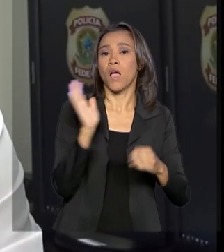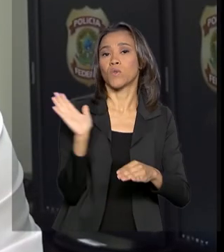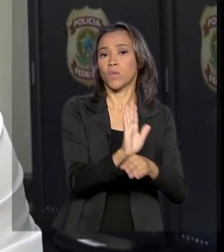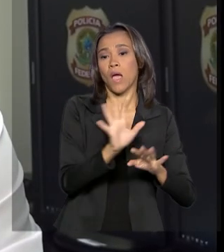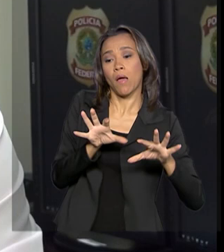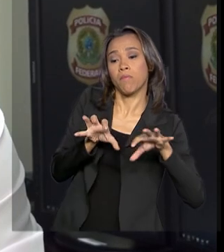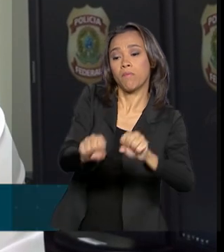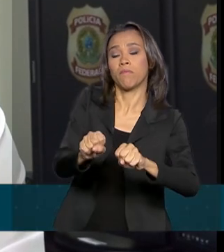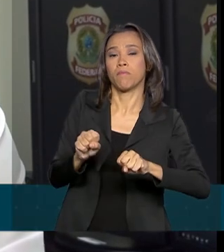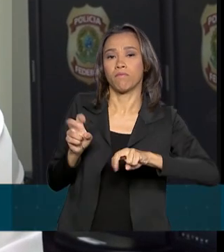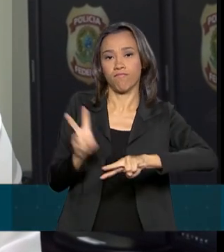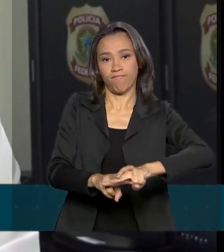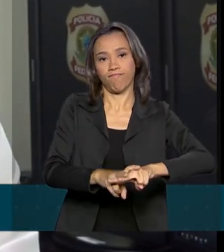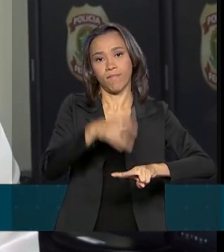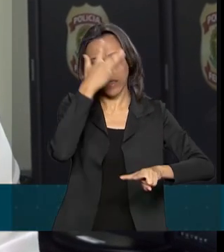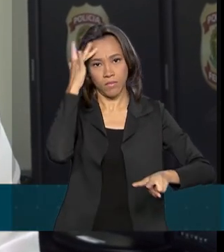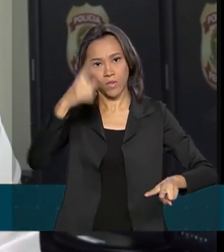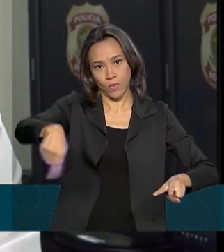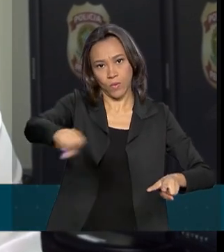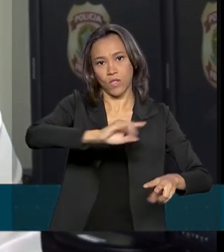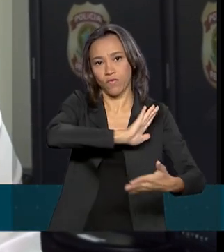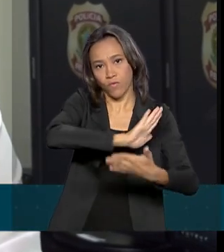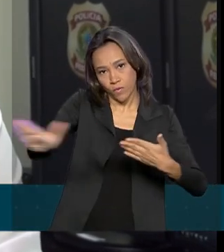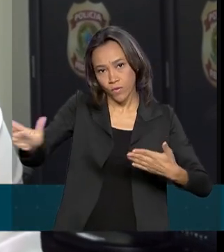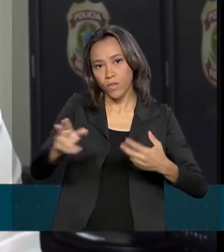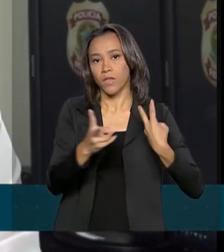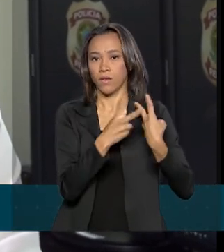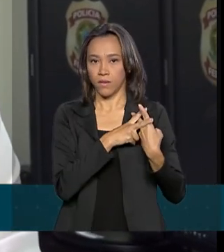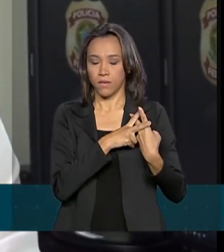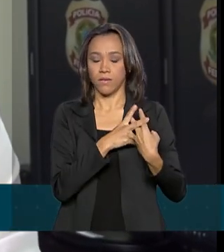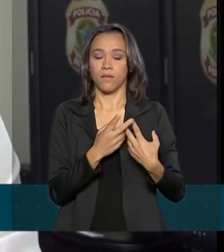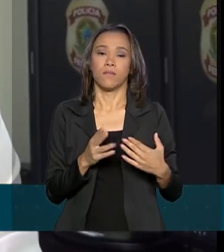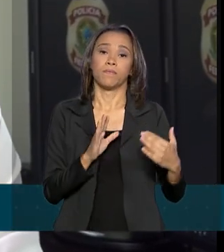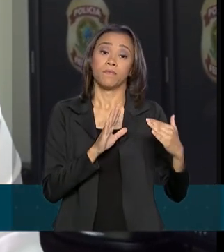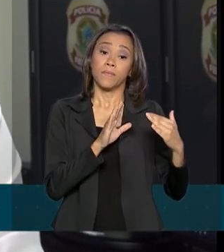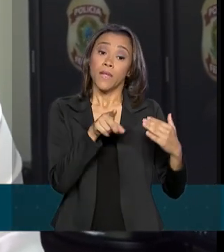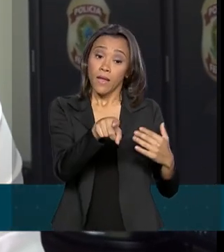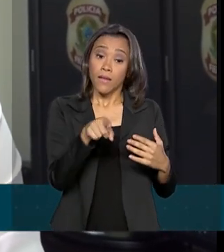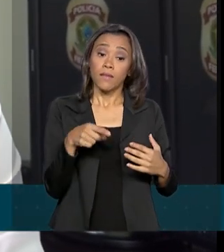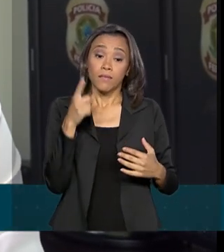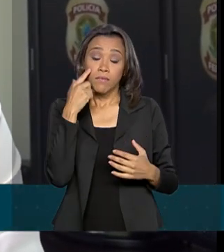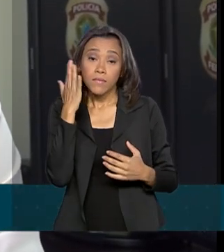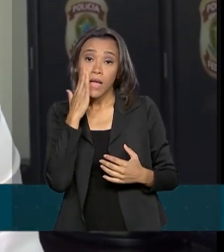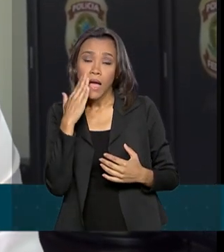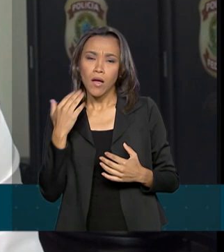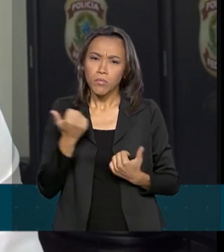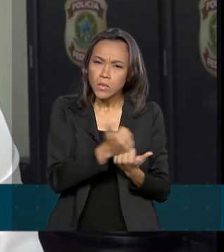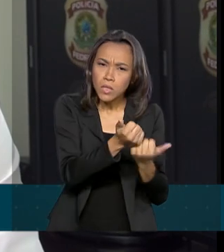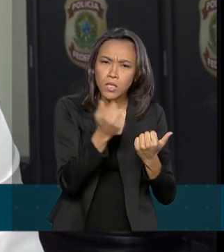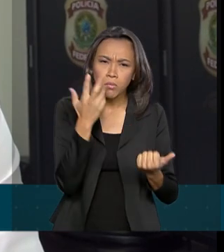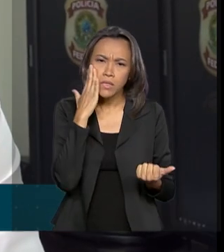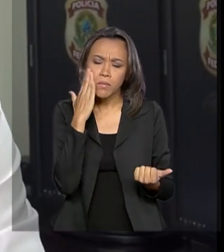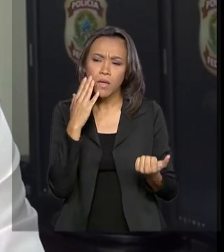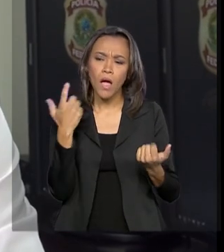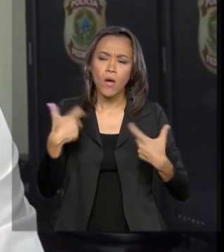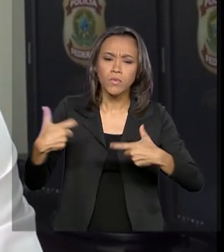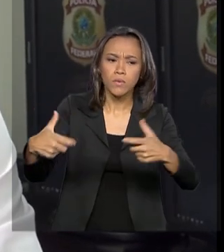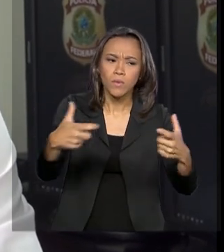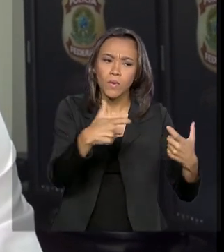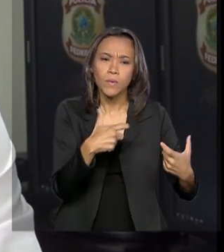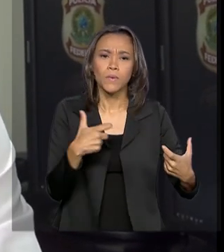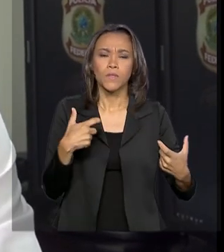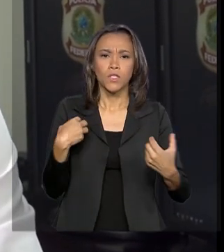Federal tem trabalhado com informações e inteligência para tentar localizar essas pessoas, juntamente com o